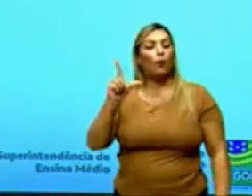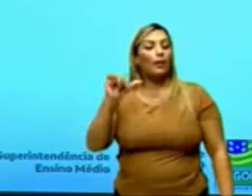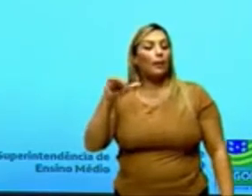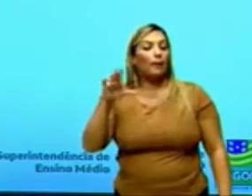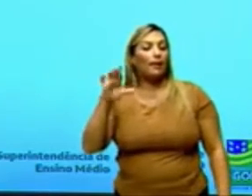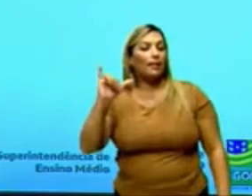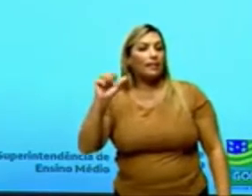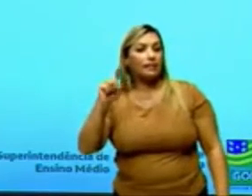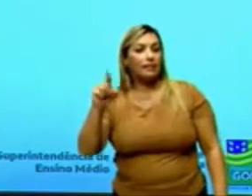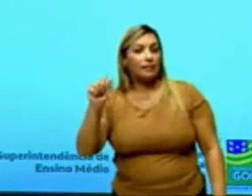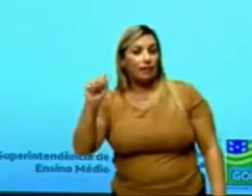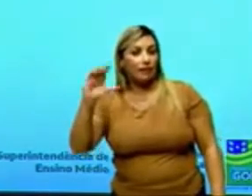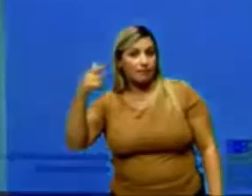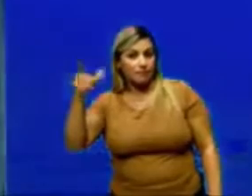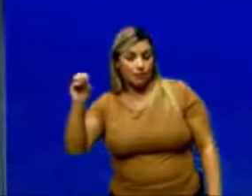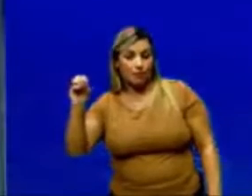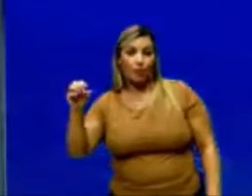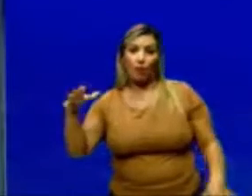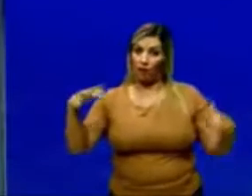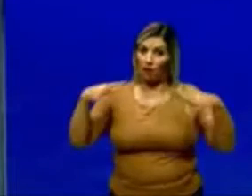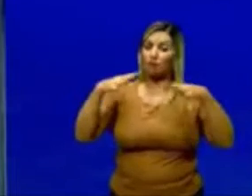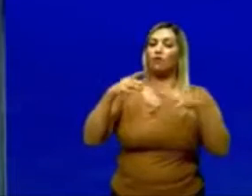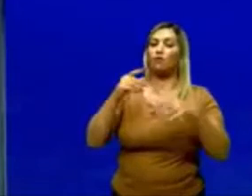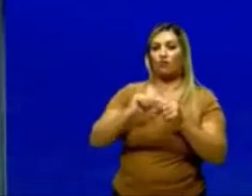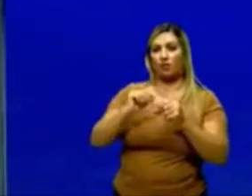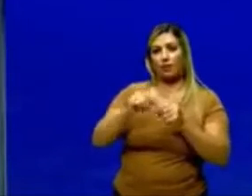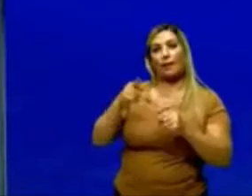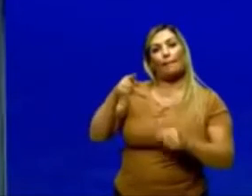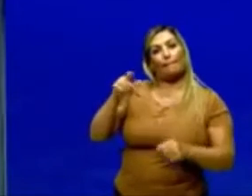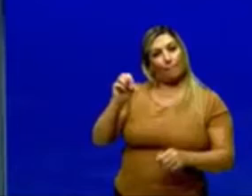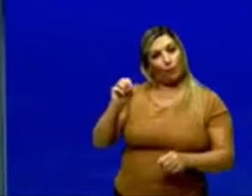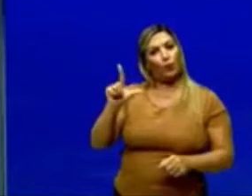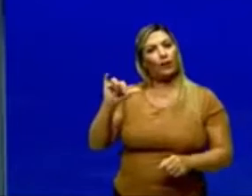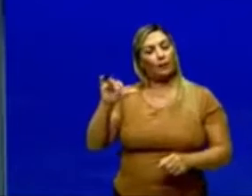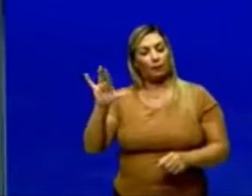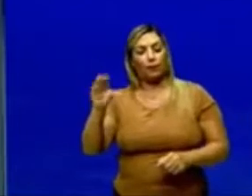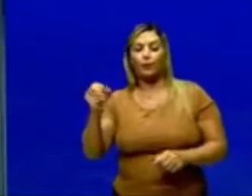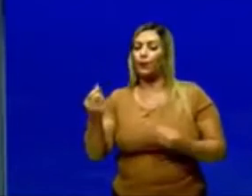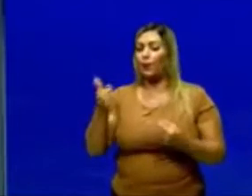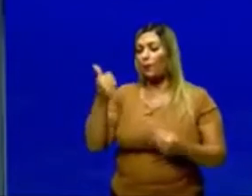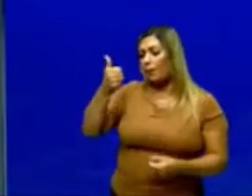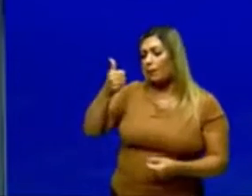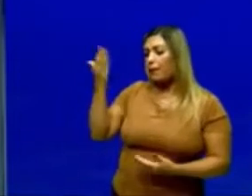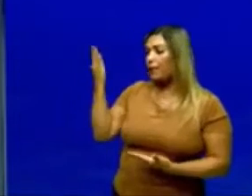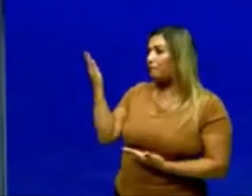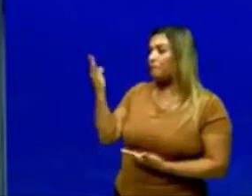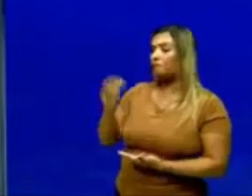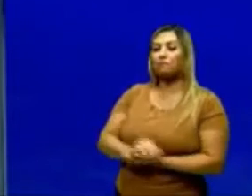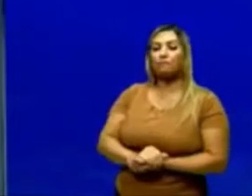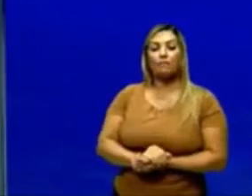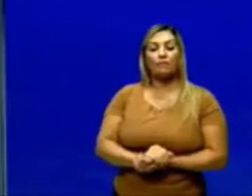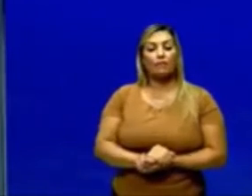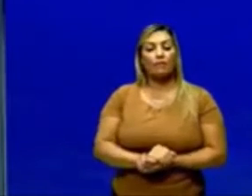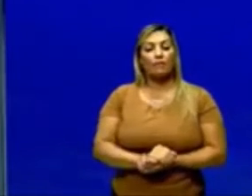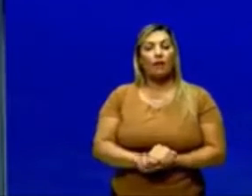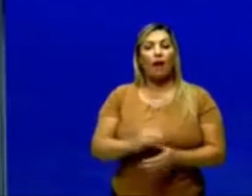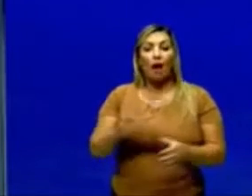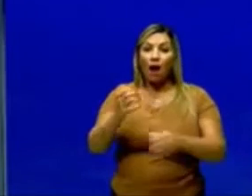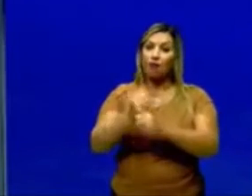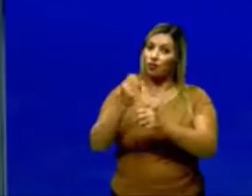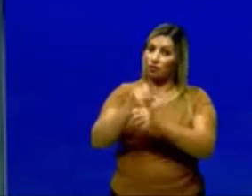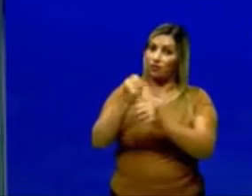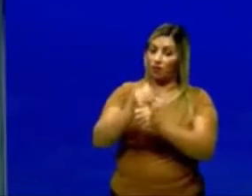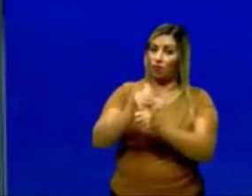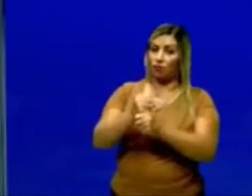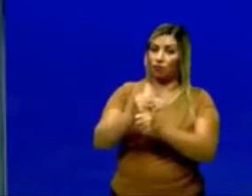né, Uma reação onde eu vou fazer o polímero. E a primeira aqui que a gente vê, né, são as reações de adição. O que são essas